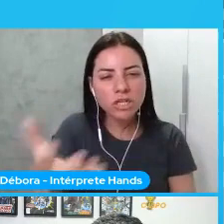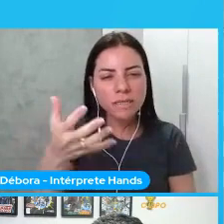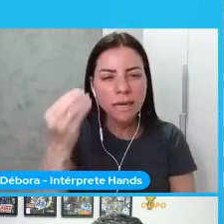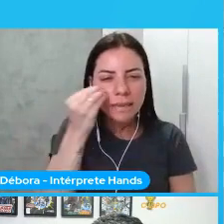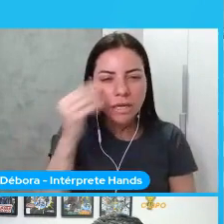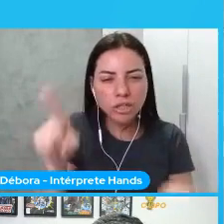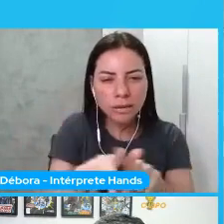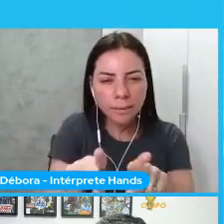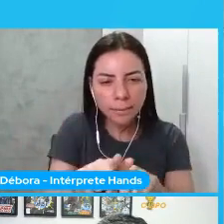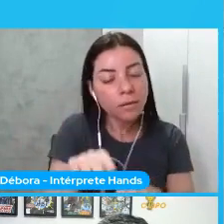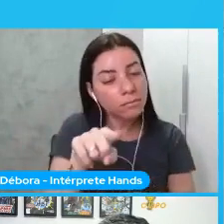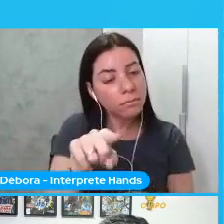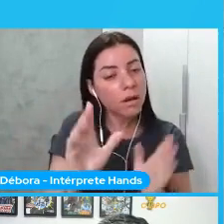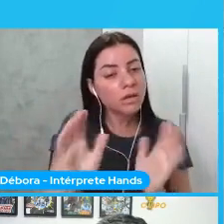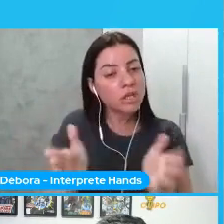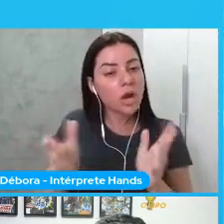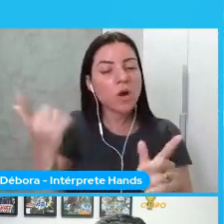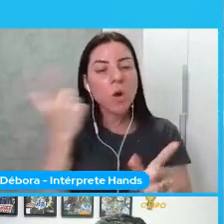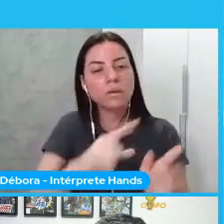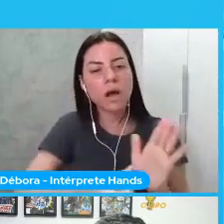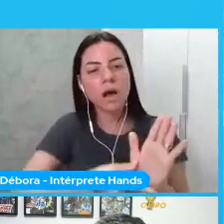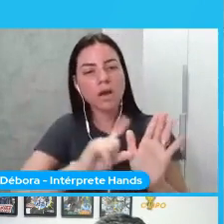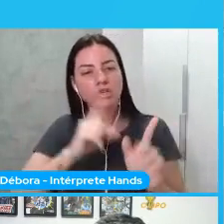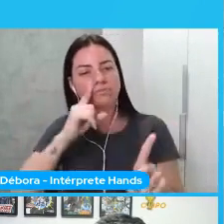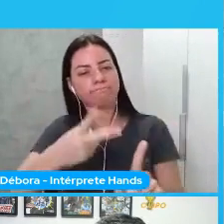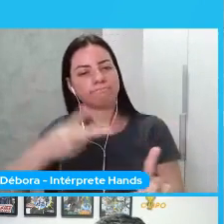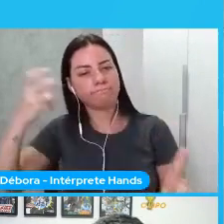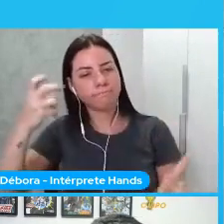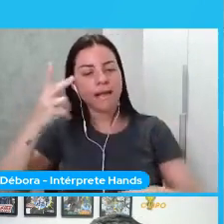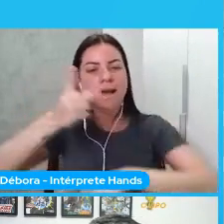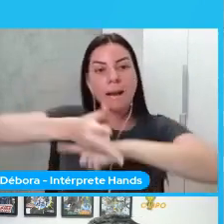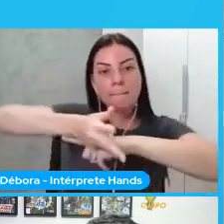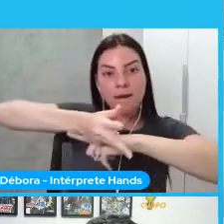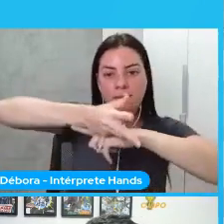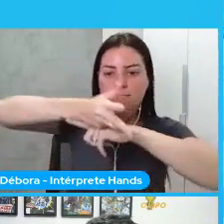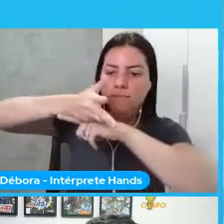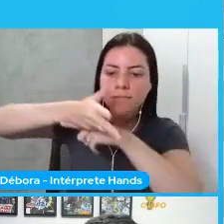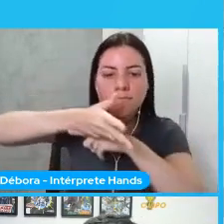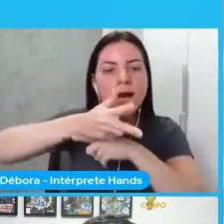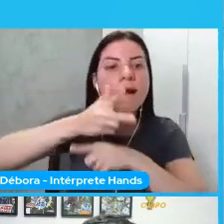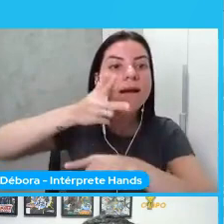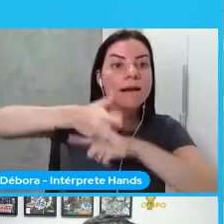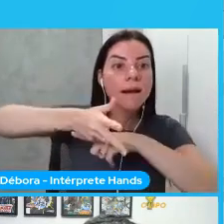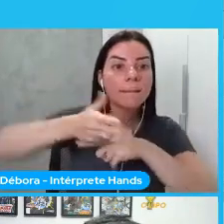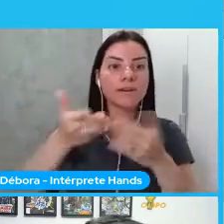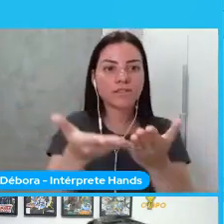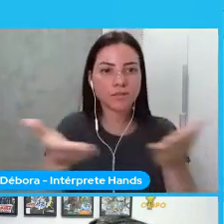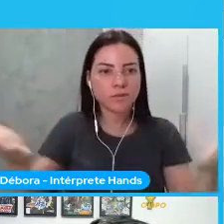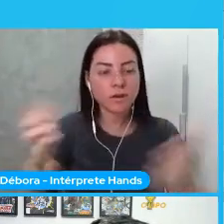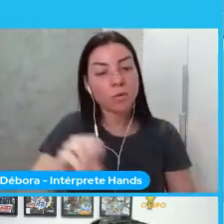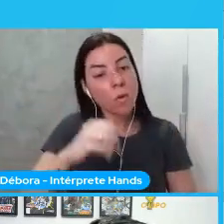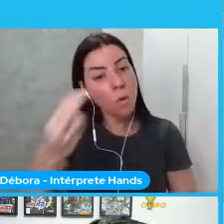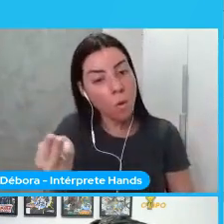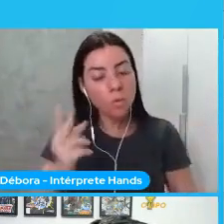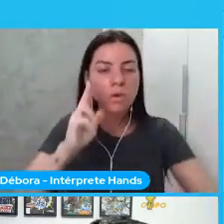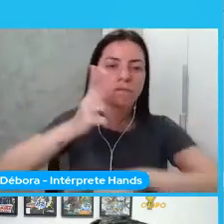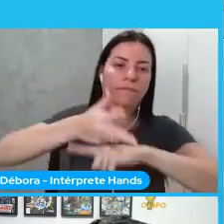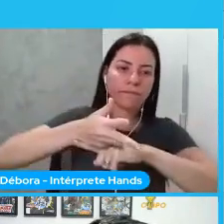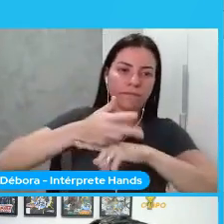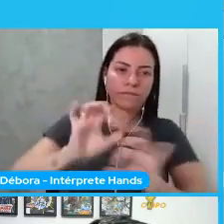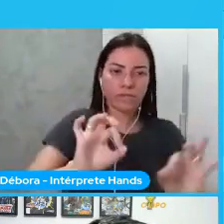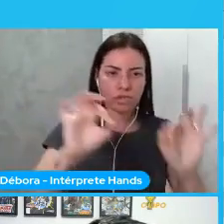ele faz essa detecção na própria câmera tá utilizando a câmera de vocês ou passando um vídeo né